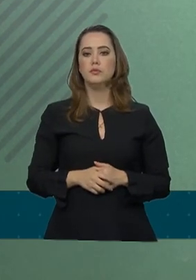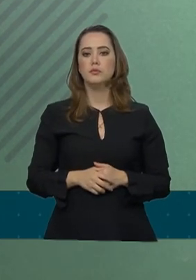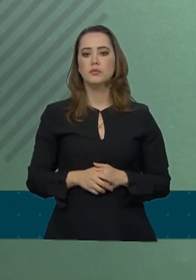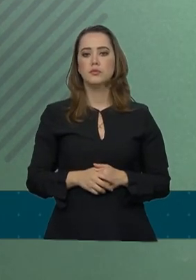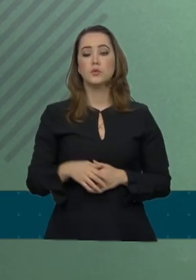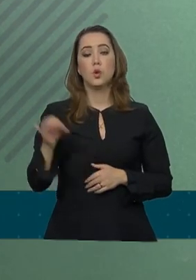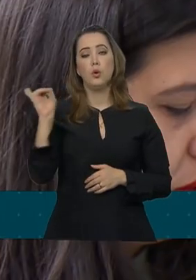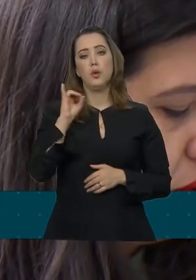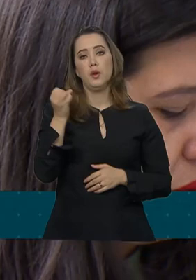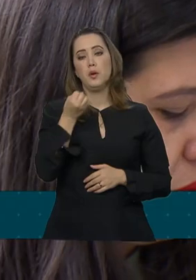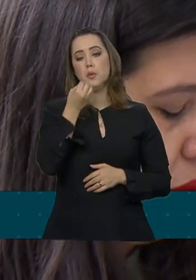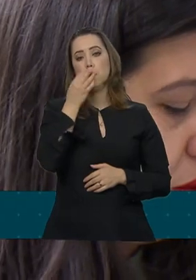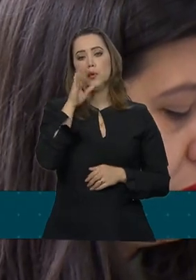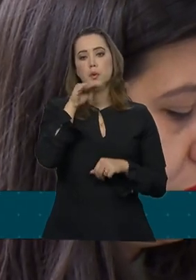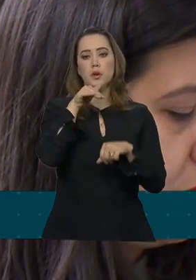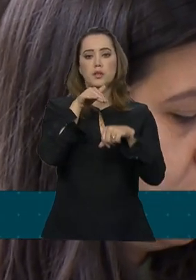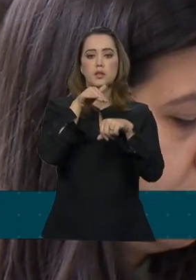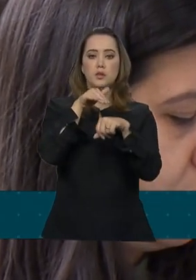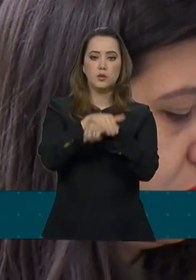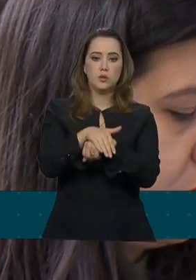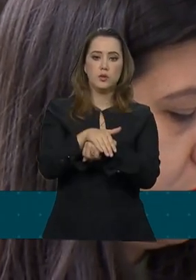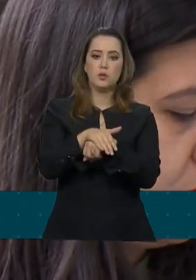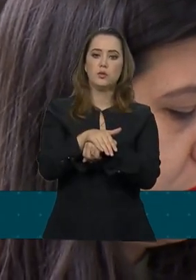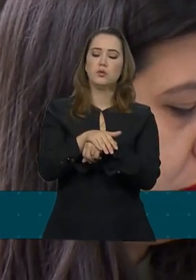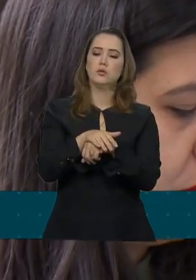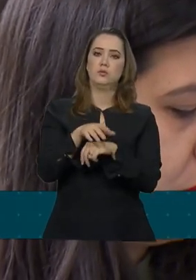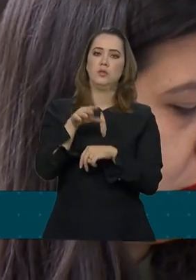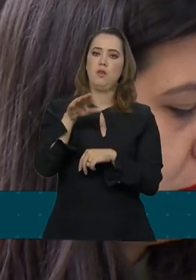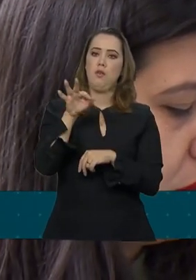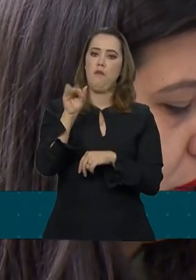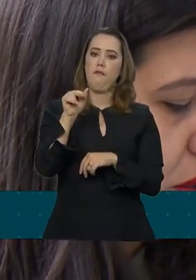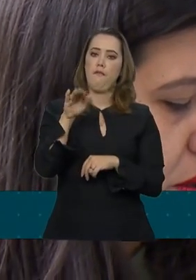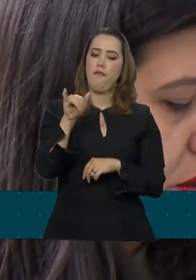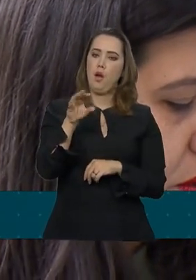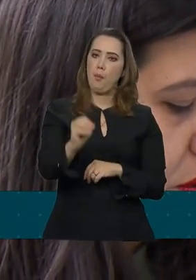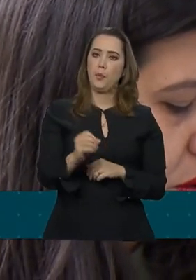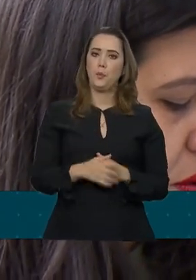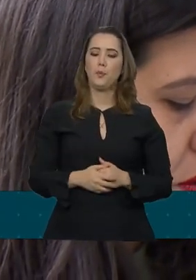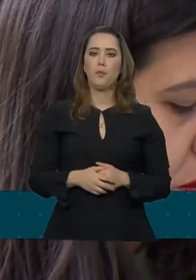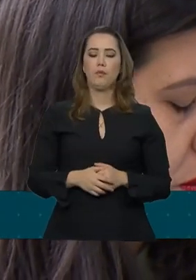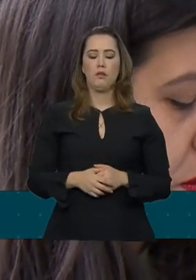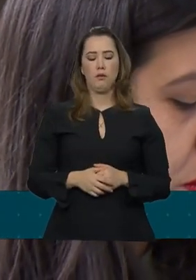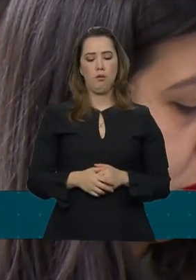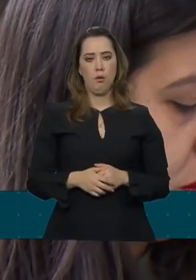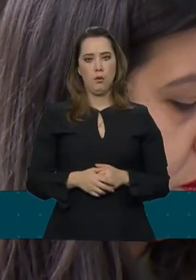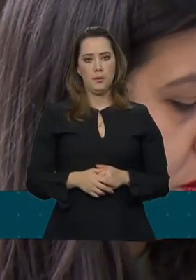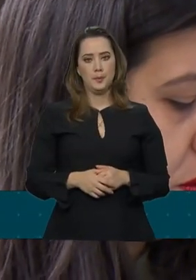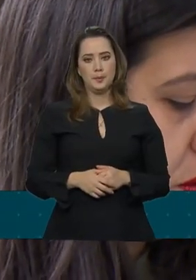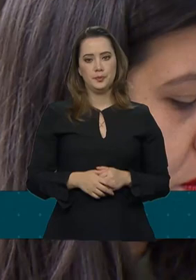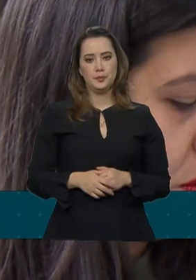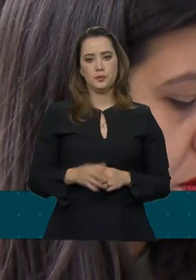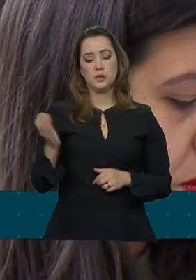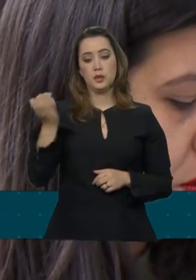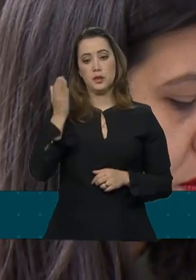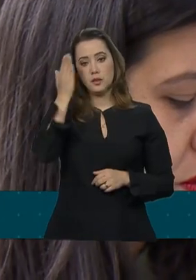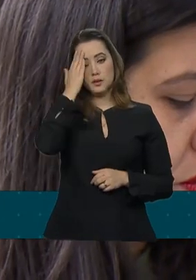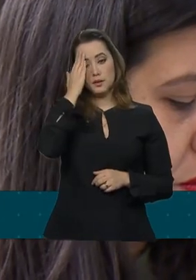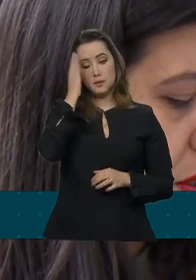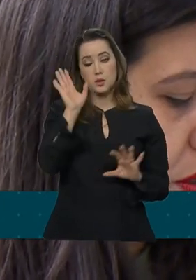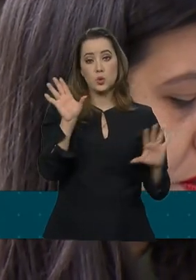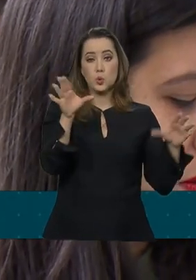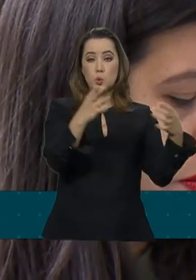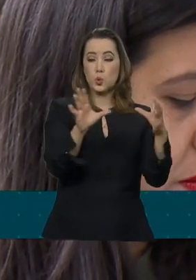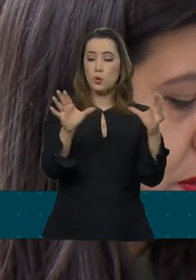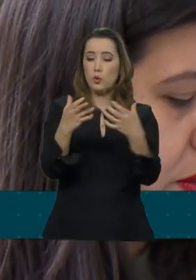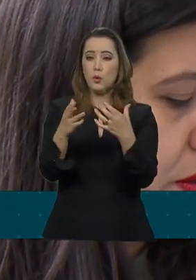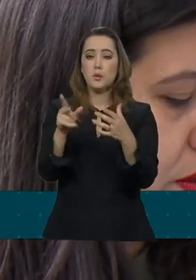Boa noite. Fábio Muracal, do Valor. Tudo bem, Muracal. Porta-voz, eu queria saber, com relação a essas categorias